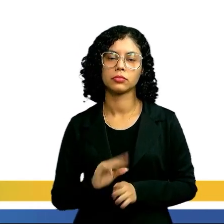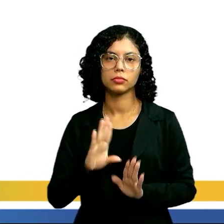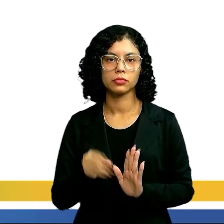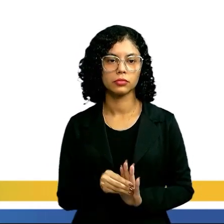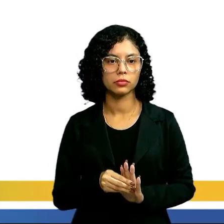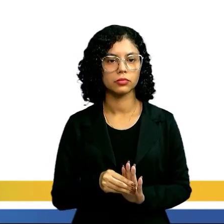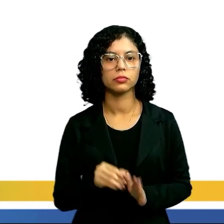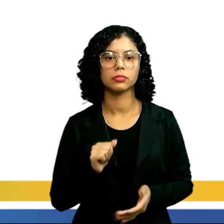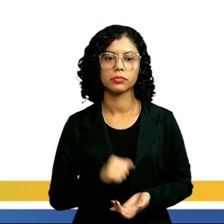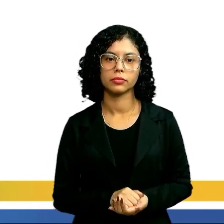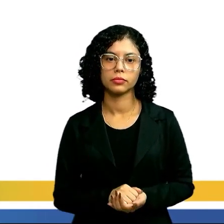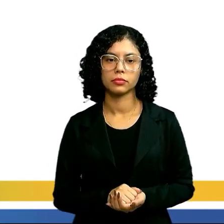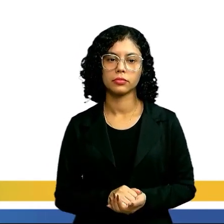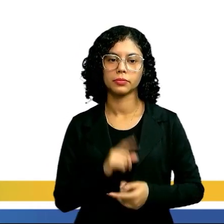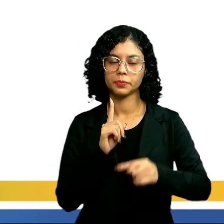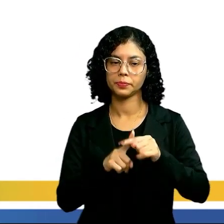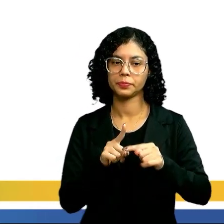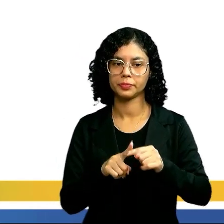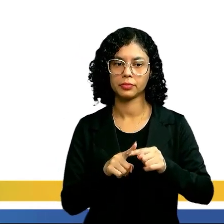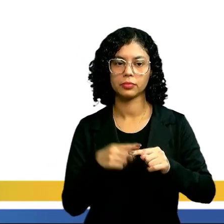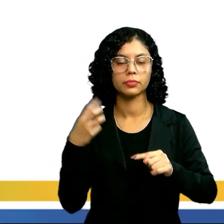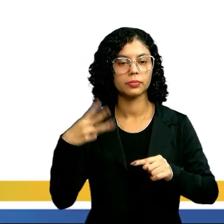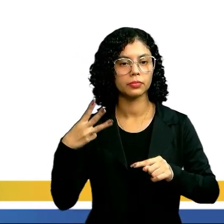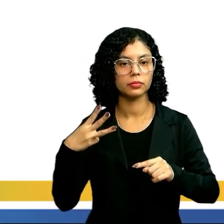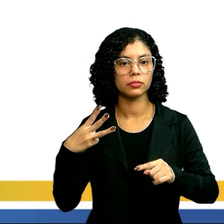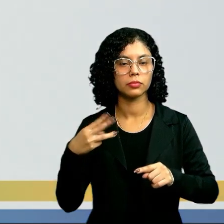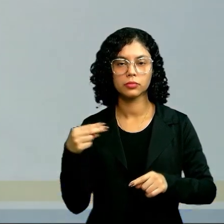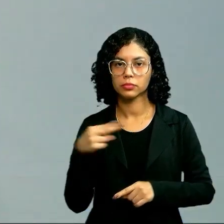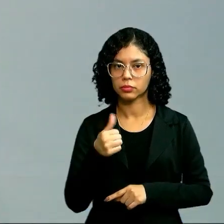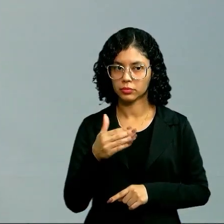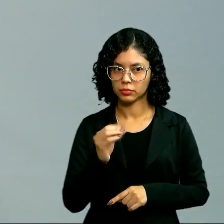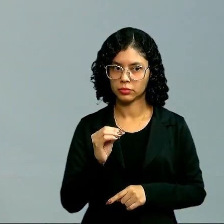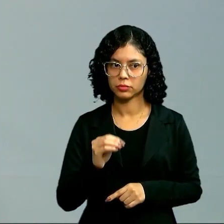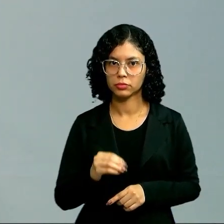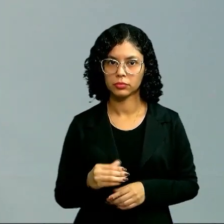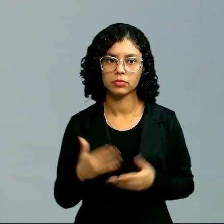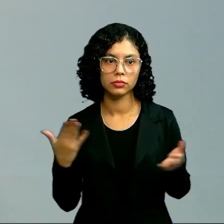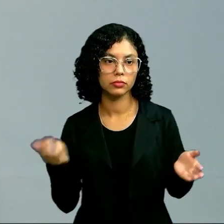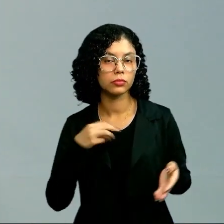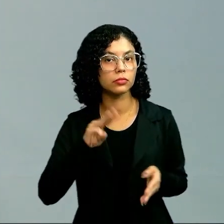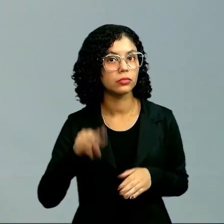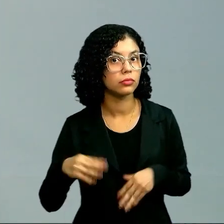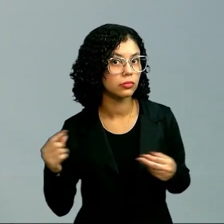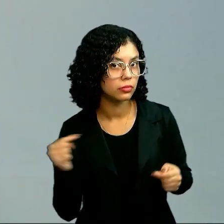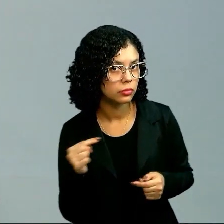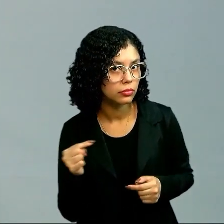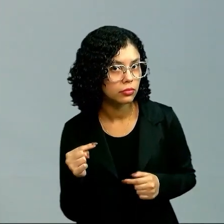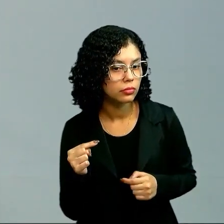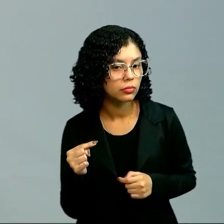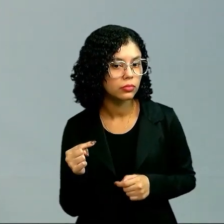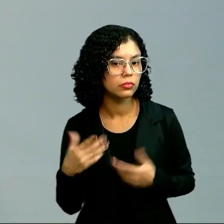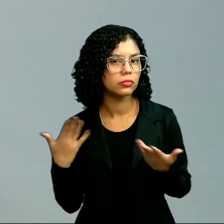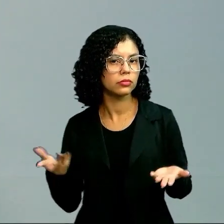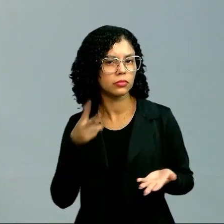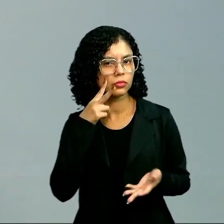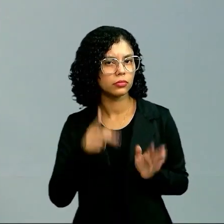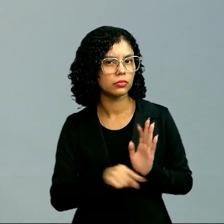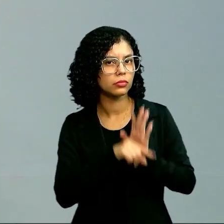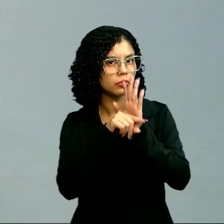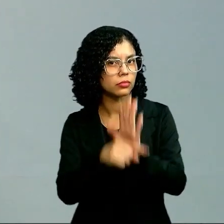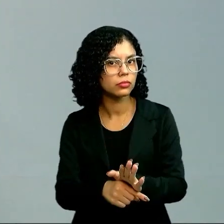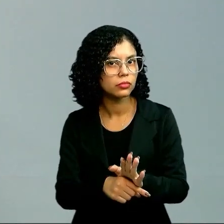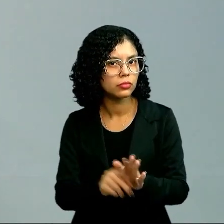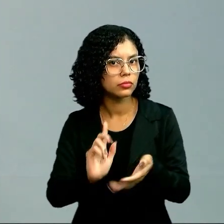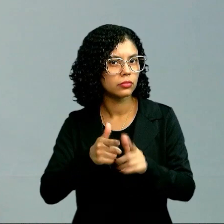aí um traço mais 3 igual a 10. Quem é o traço? Vamos representar o